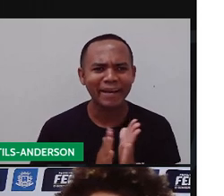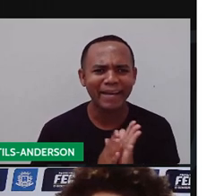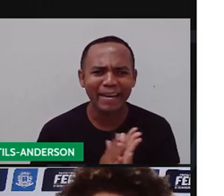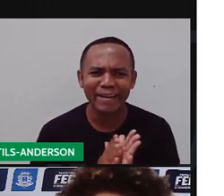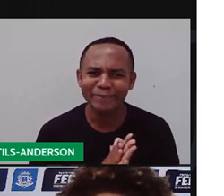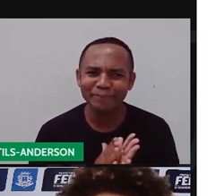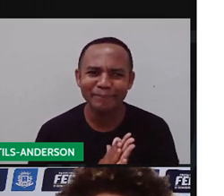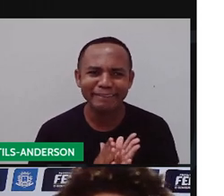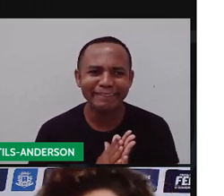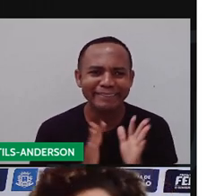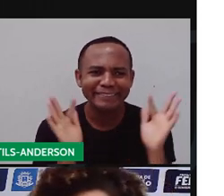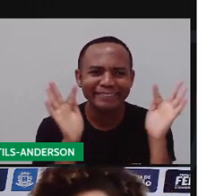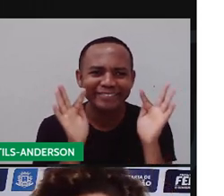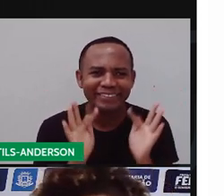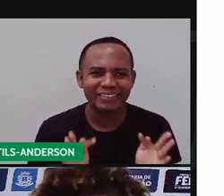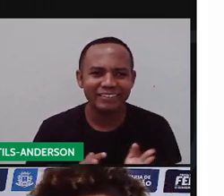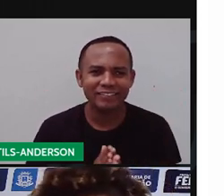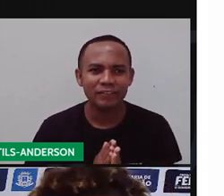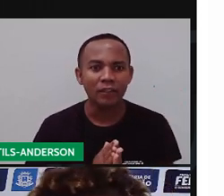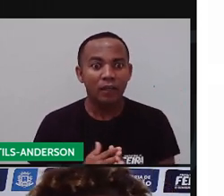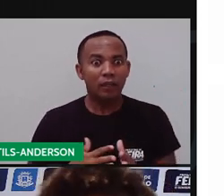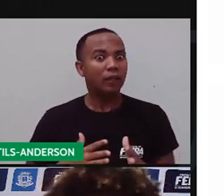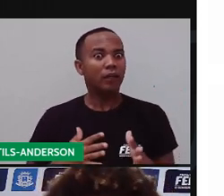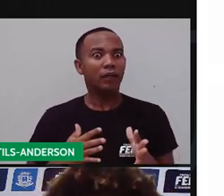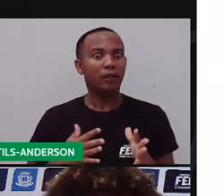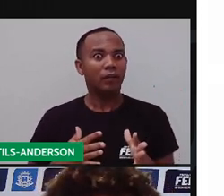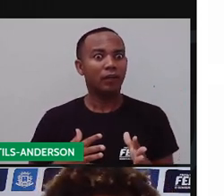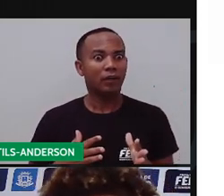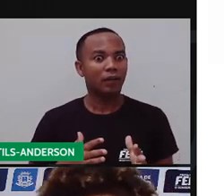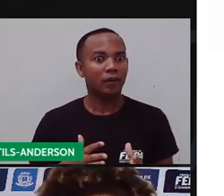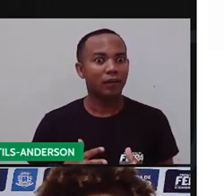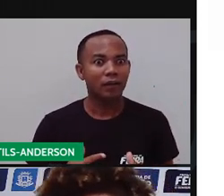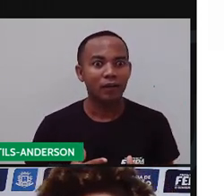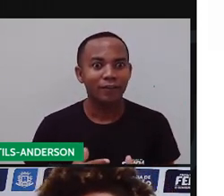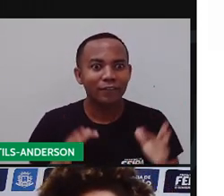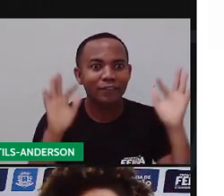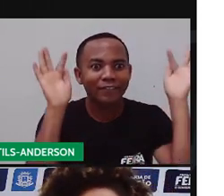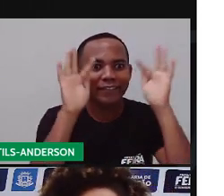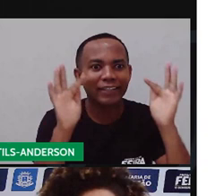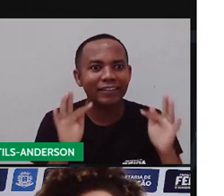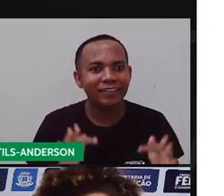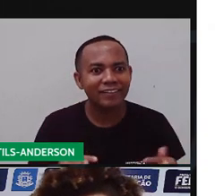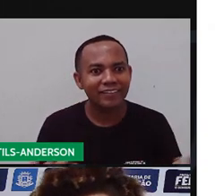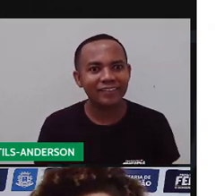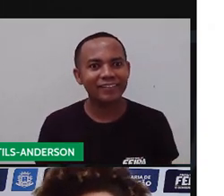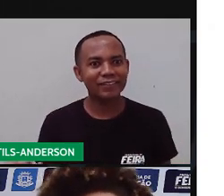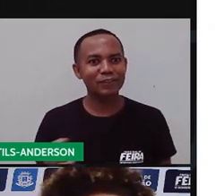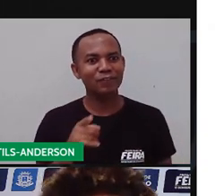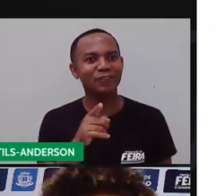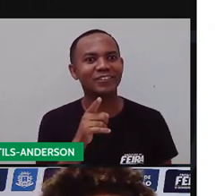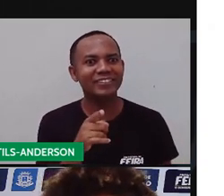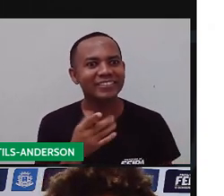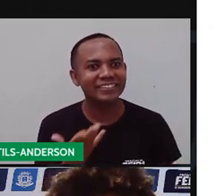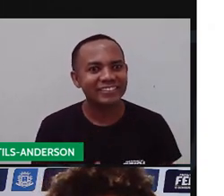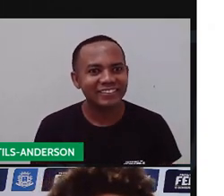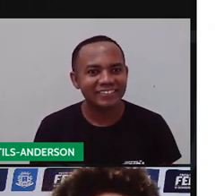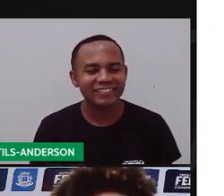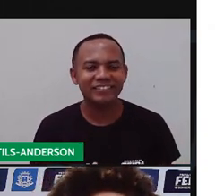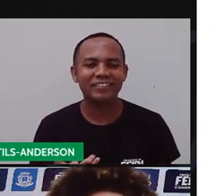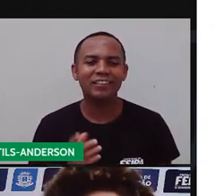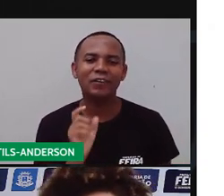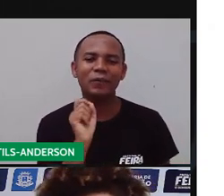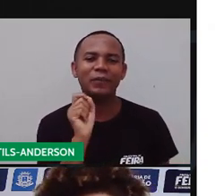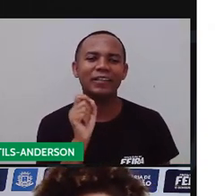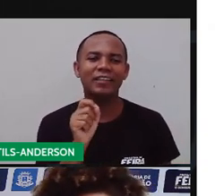Parabéns! Como eu estou feliz por você! Então, tudo isso são o quê?